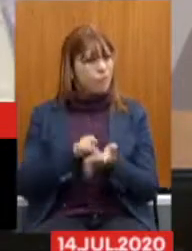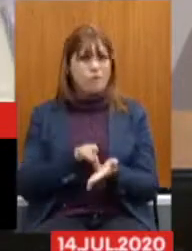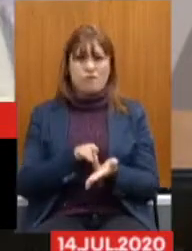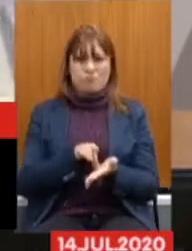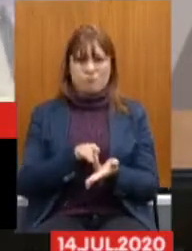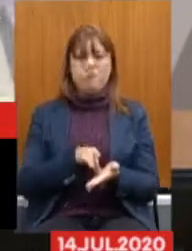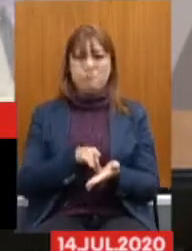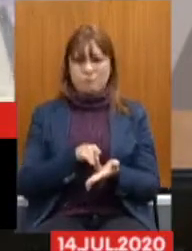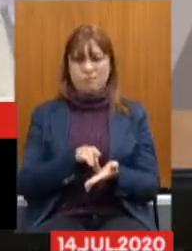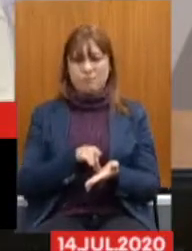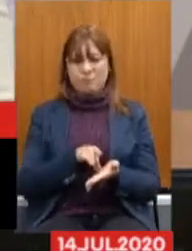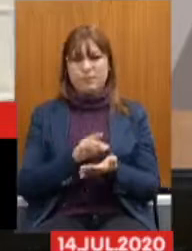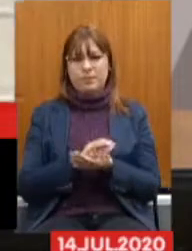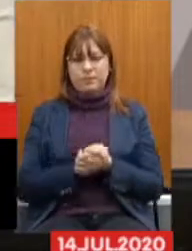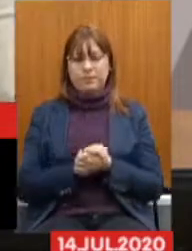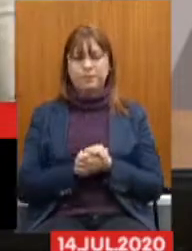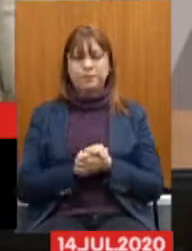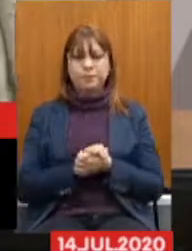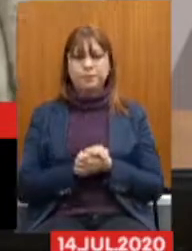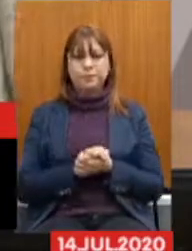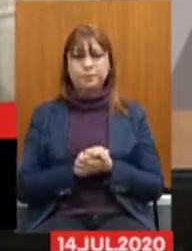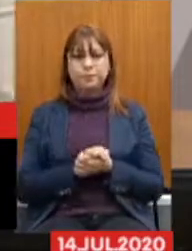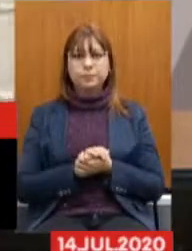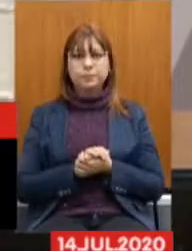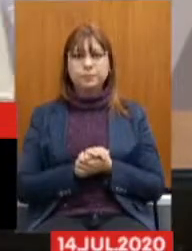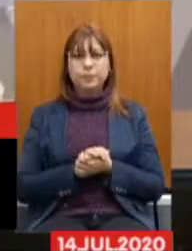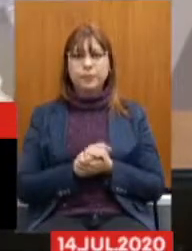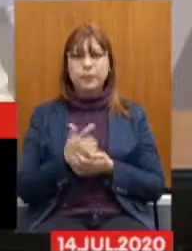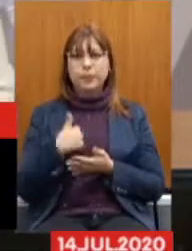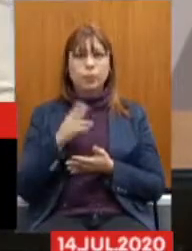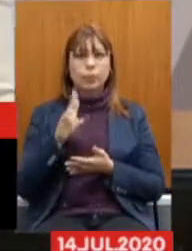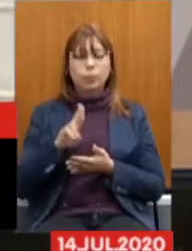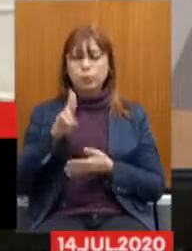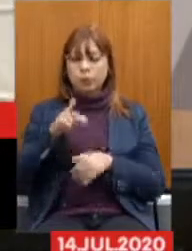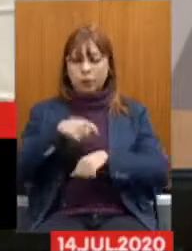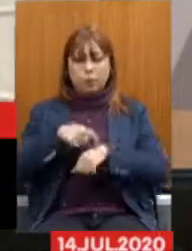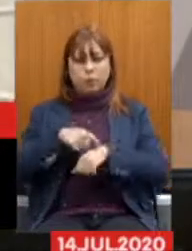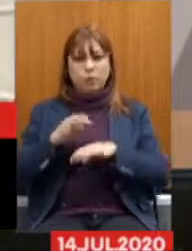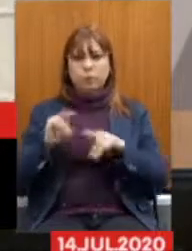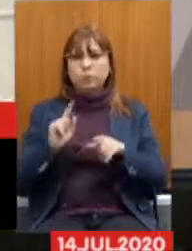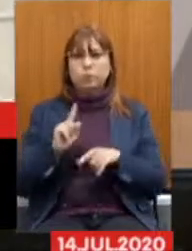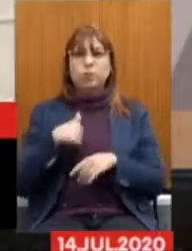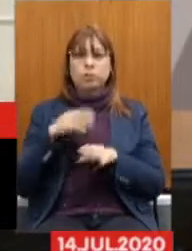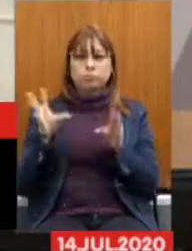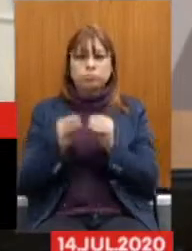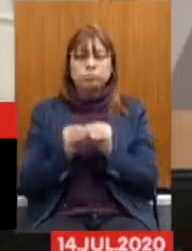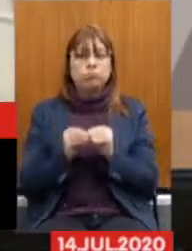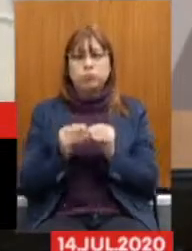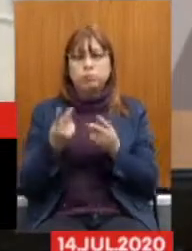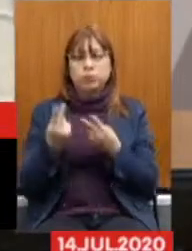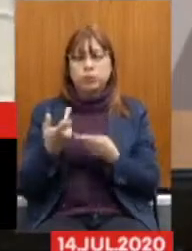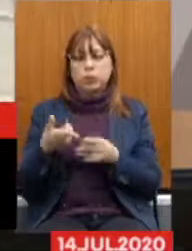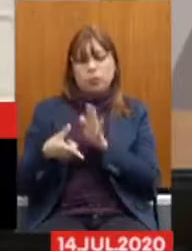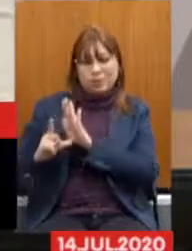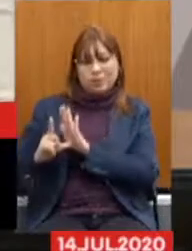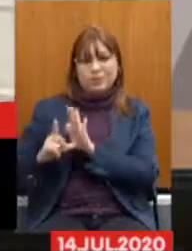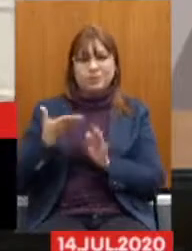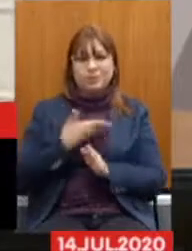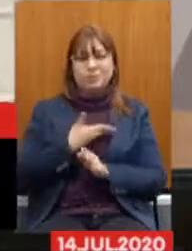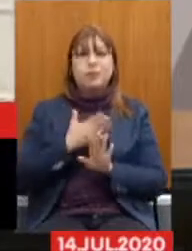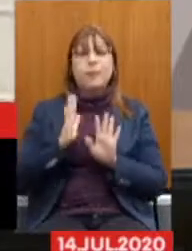participação De todos Não vou utilizar Todo o meu tempo Fui bem sucinta Igual o colega anterior